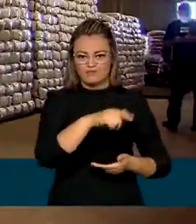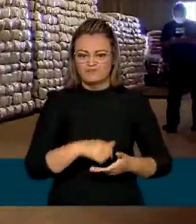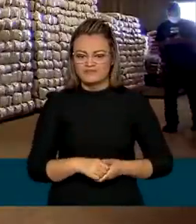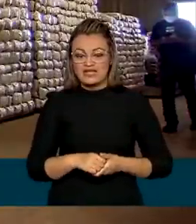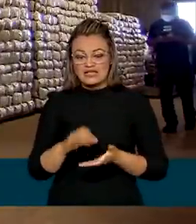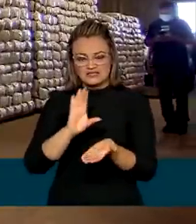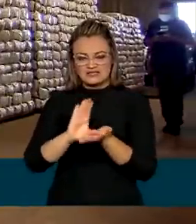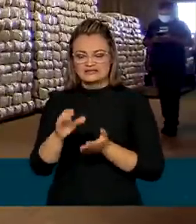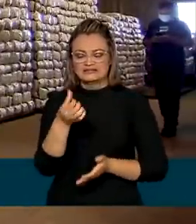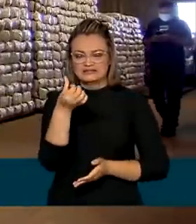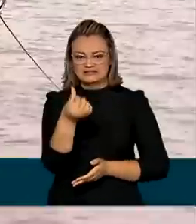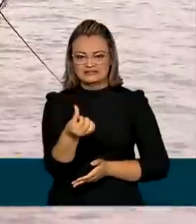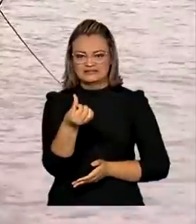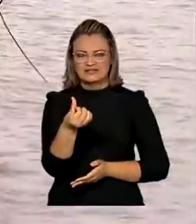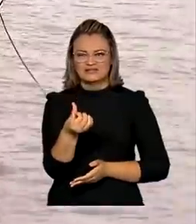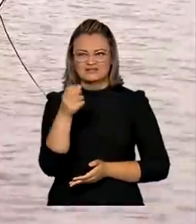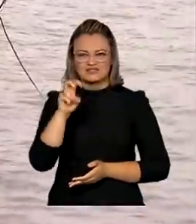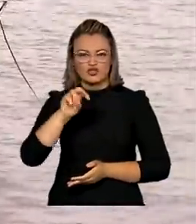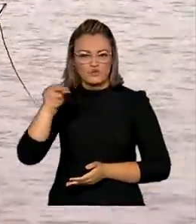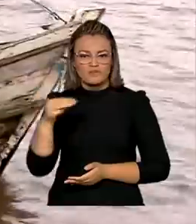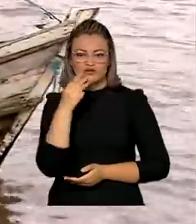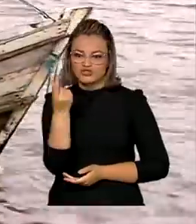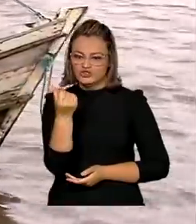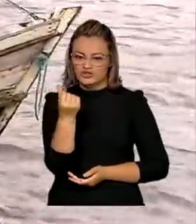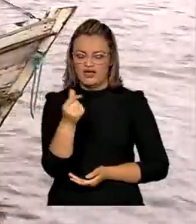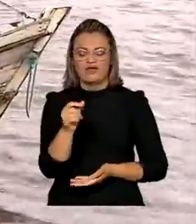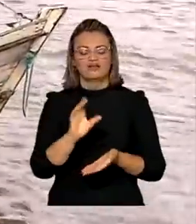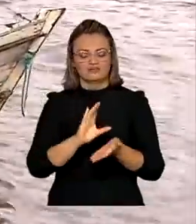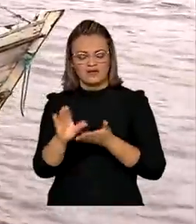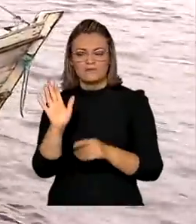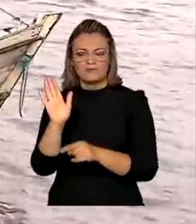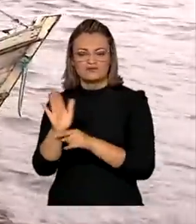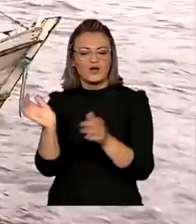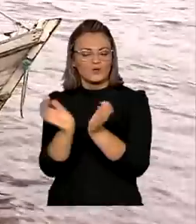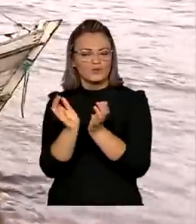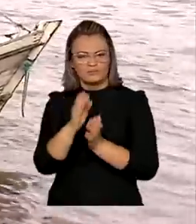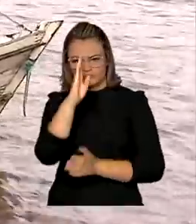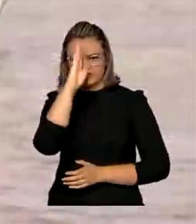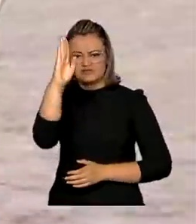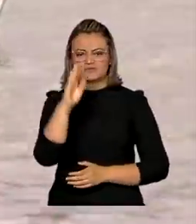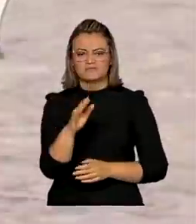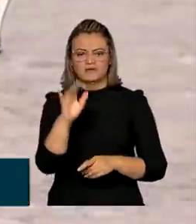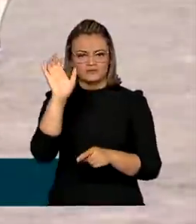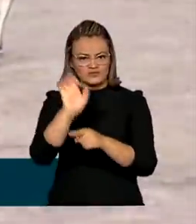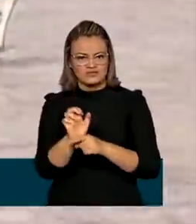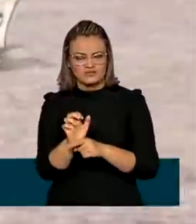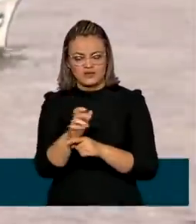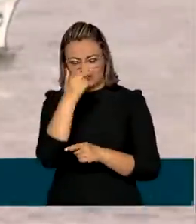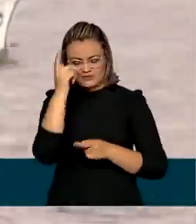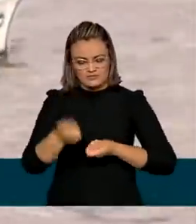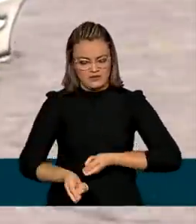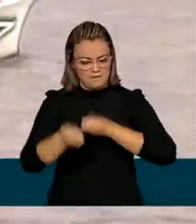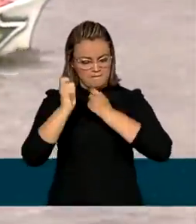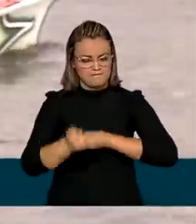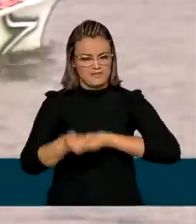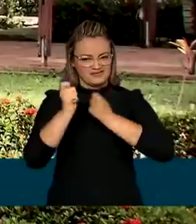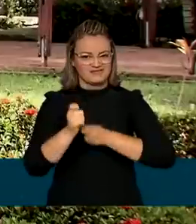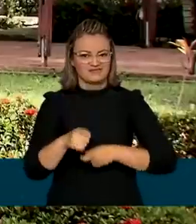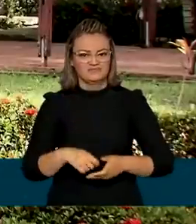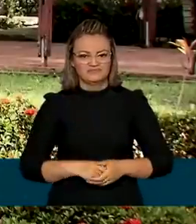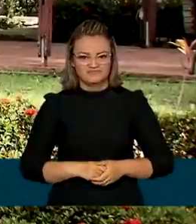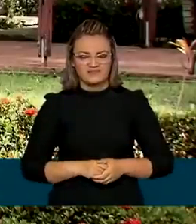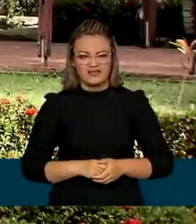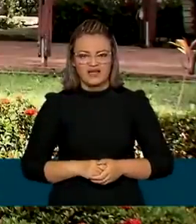investimento de mais de 65 milhões de reais vai beneficiar um dos grupos essenciais para o Estado, os pescadores artesanais.